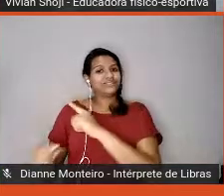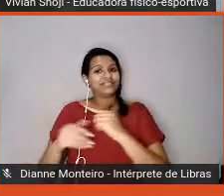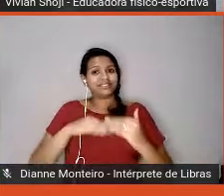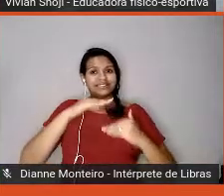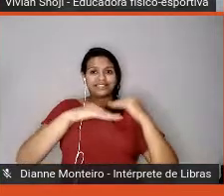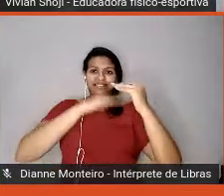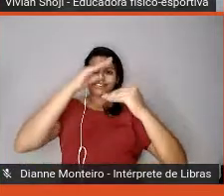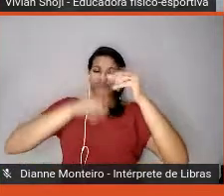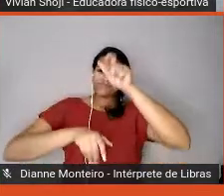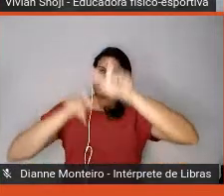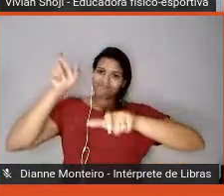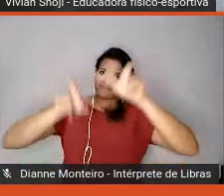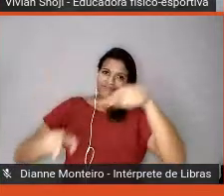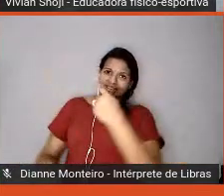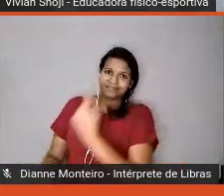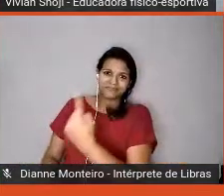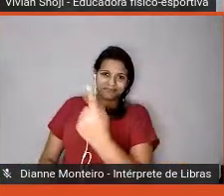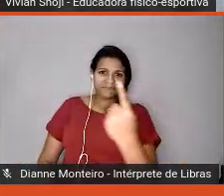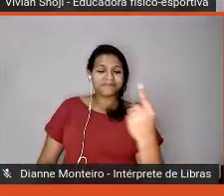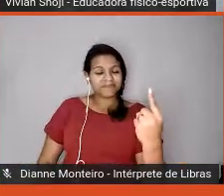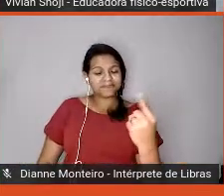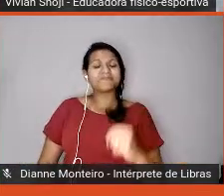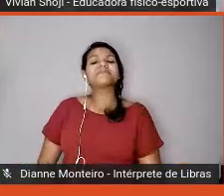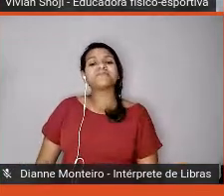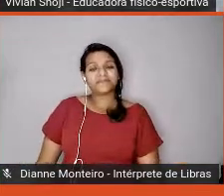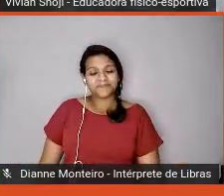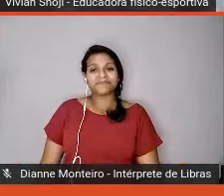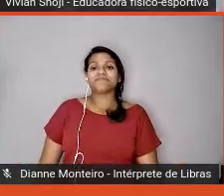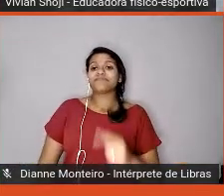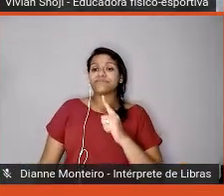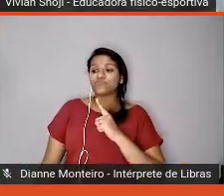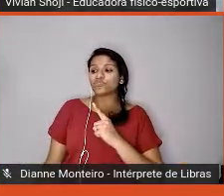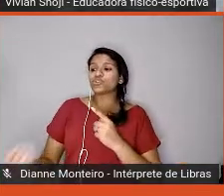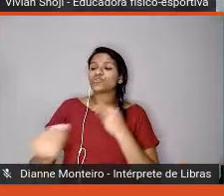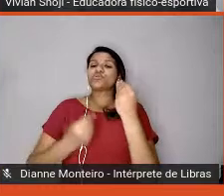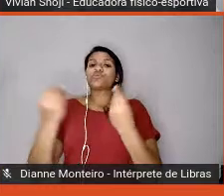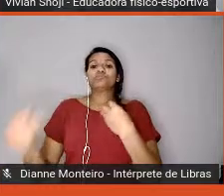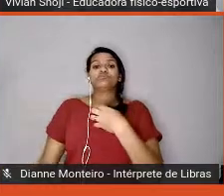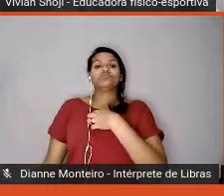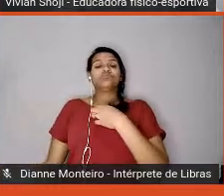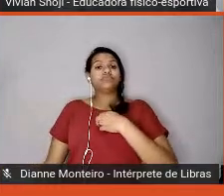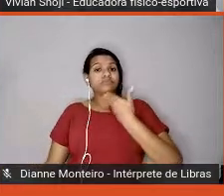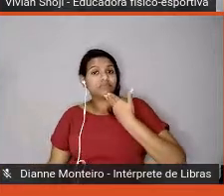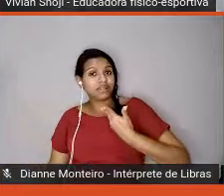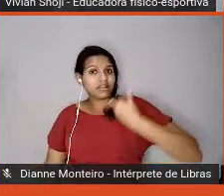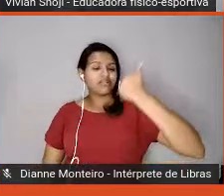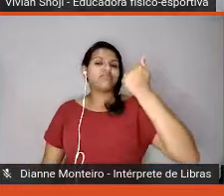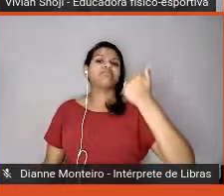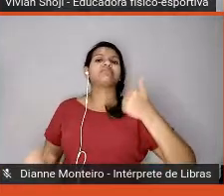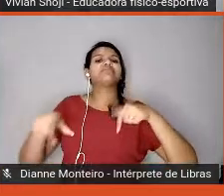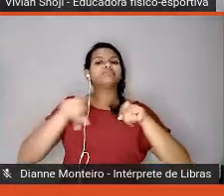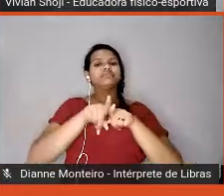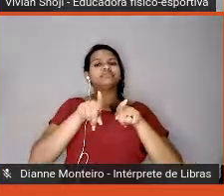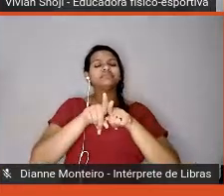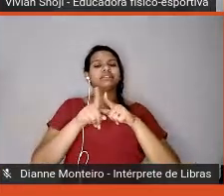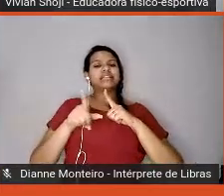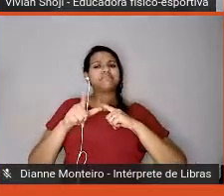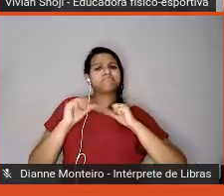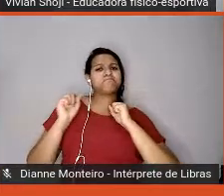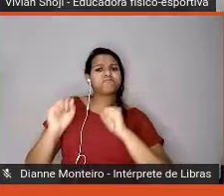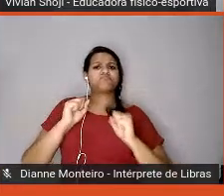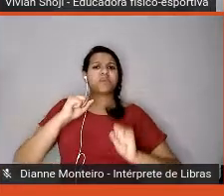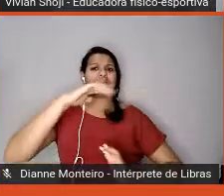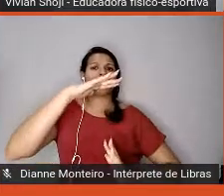que as pessoas têm. Cada colaborador tem uma melhor versão e numa potência máxima. Cabe a você, como